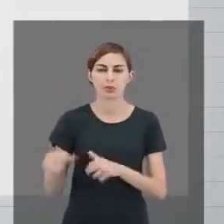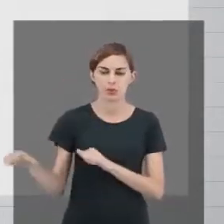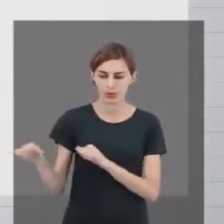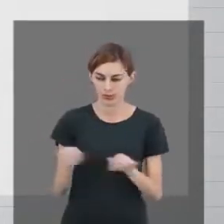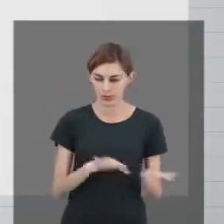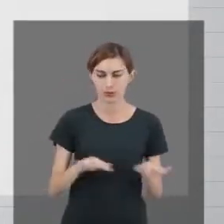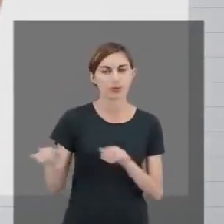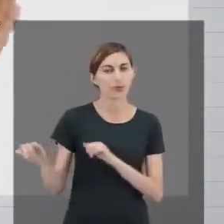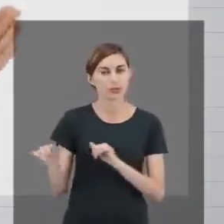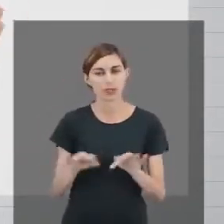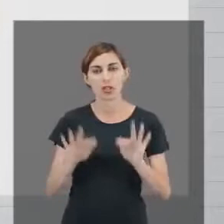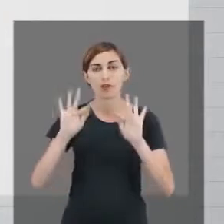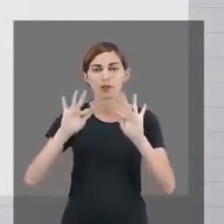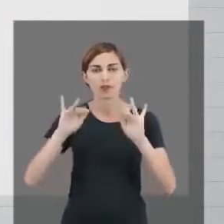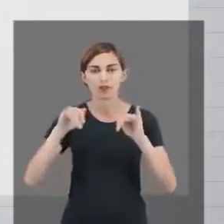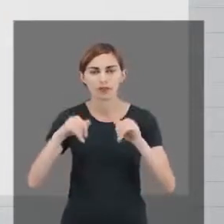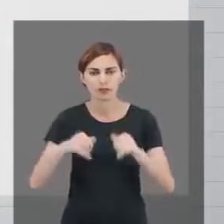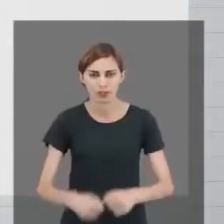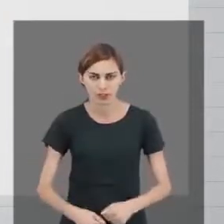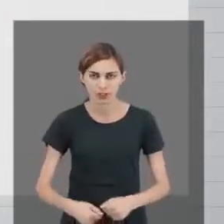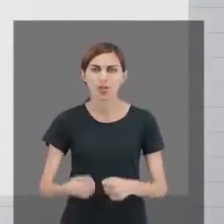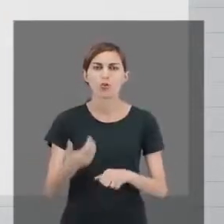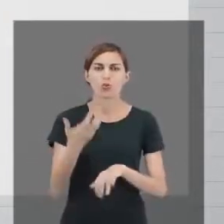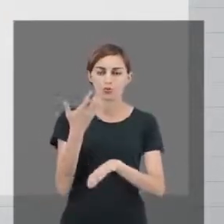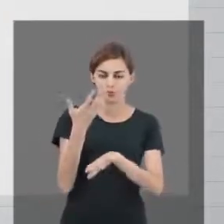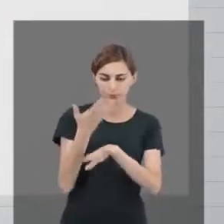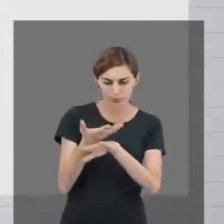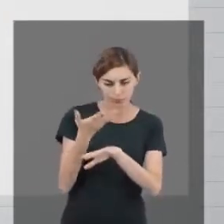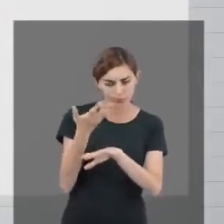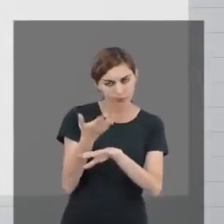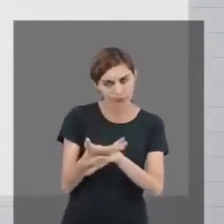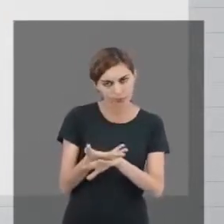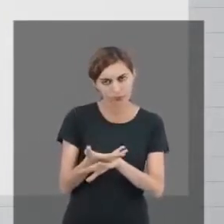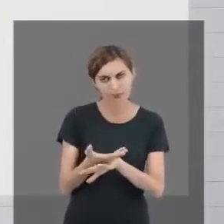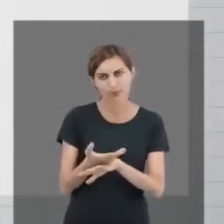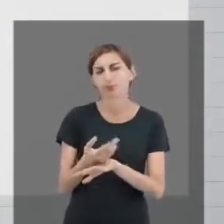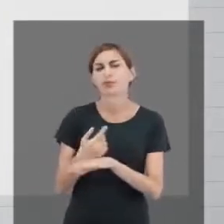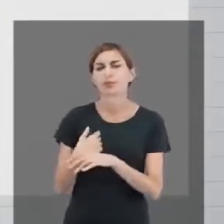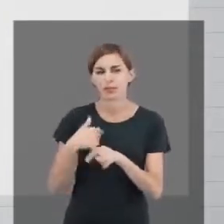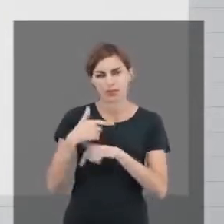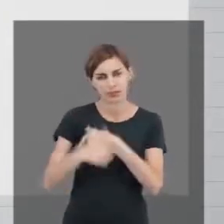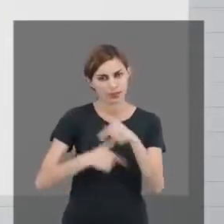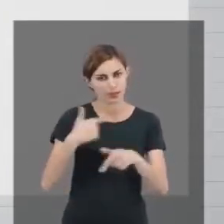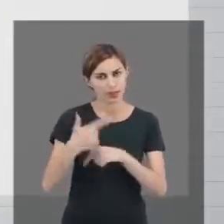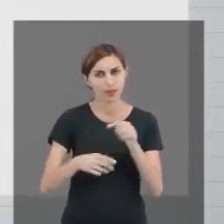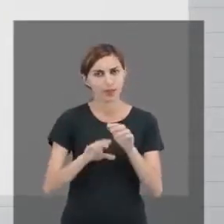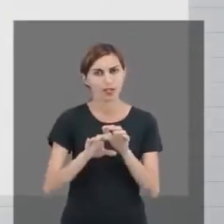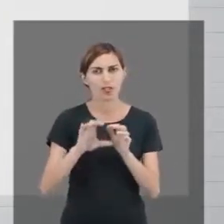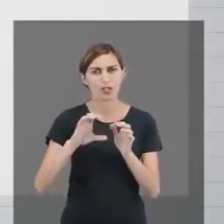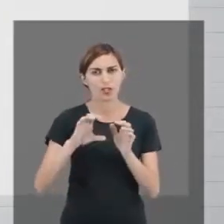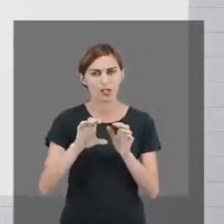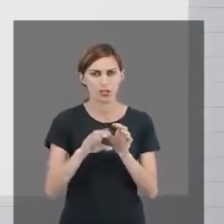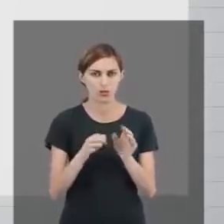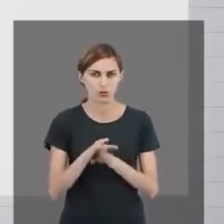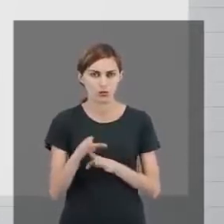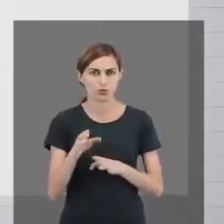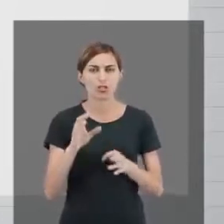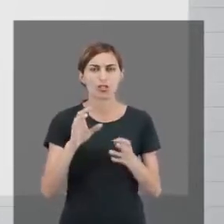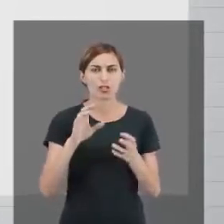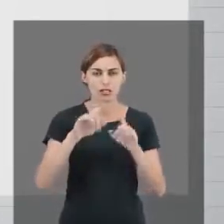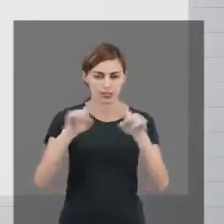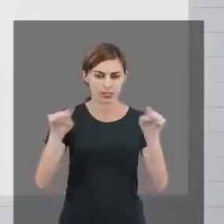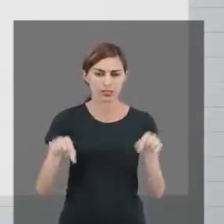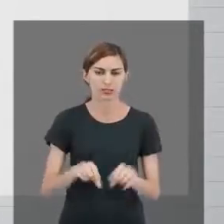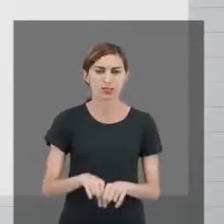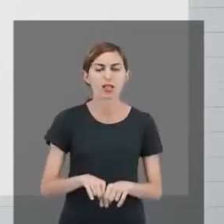semanas. Ao final da competência. Porque a gente trabalha aqui com o conceito de sala de aula invertida.